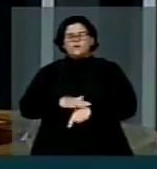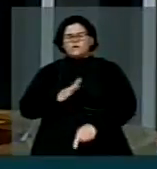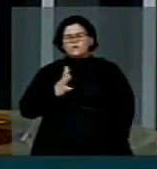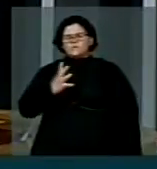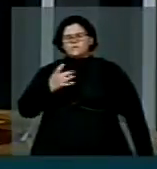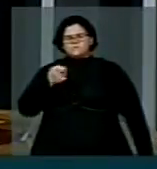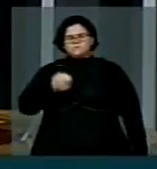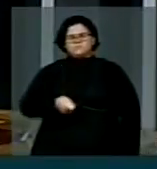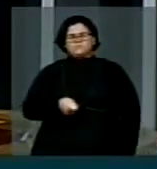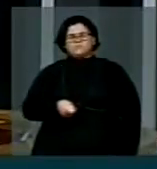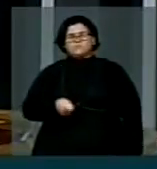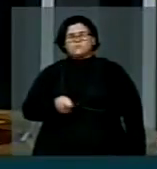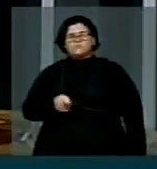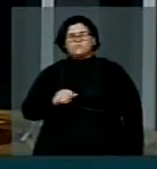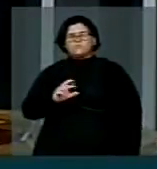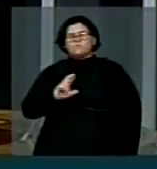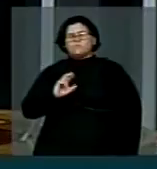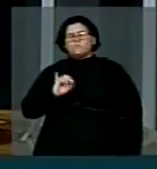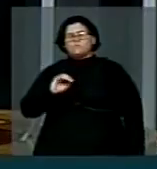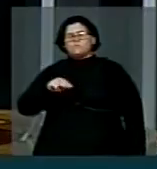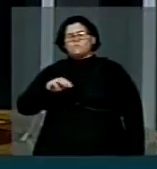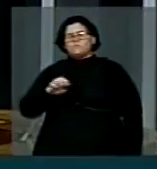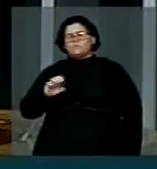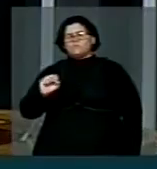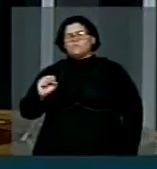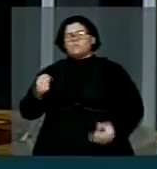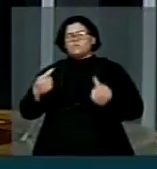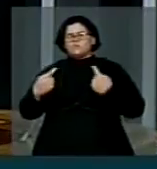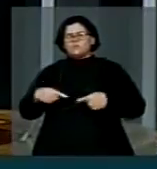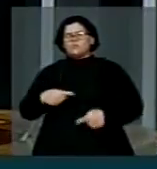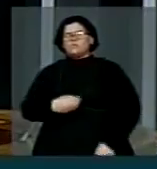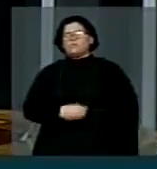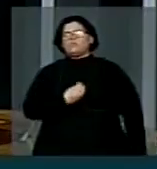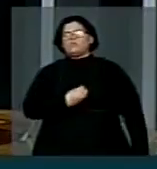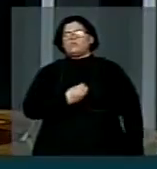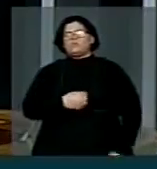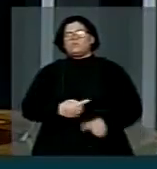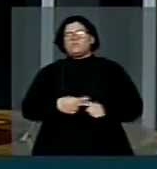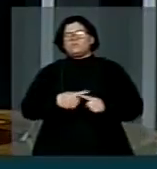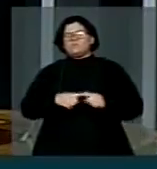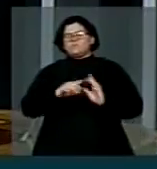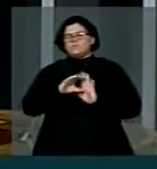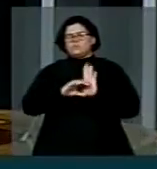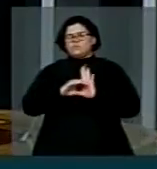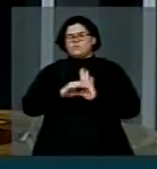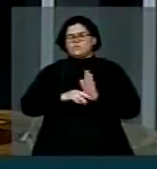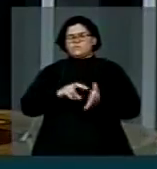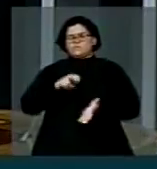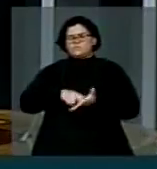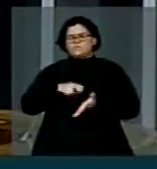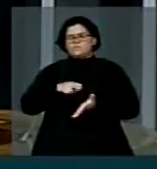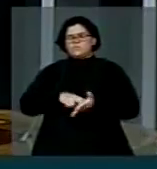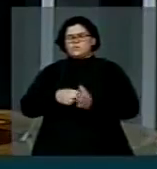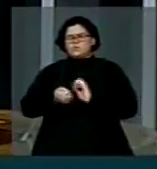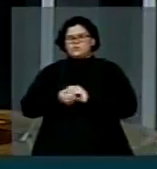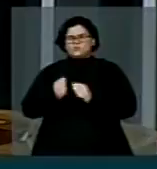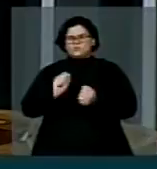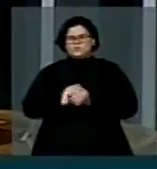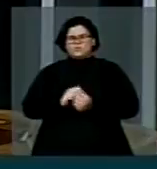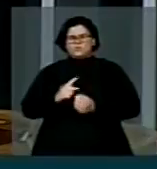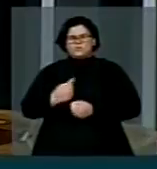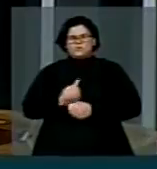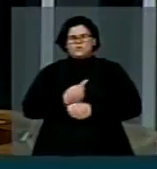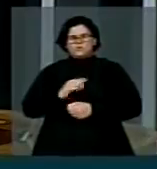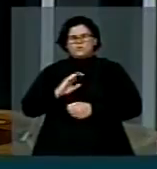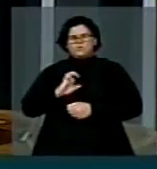pois somente com um código penal devidamente ajustado ao nosso tempo é que conseguiremos acabar de